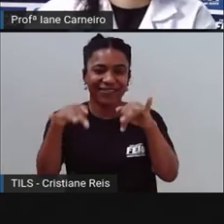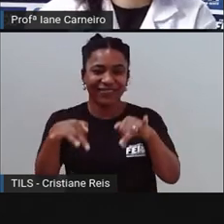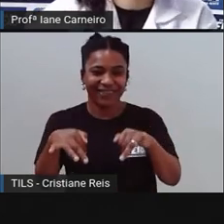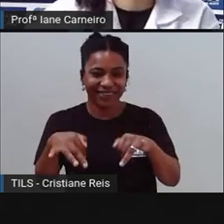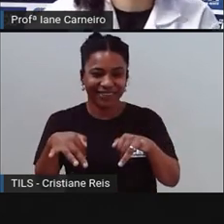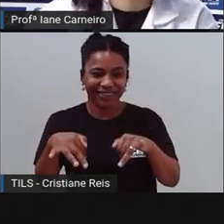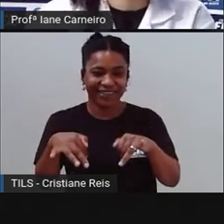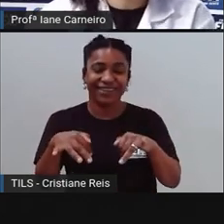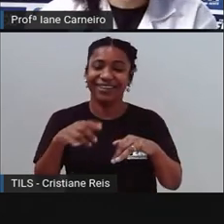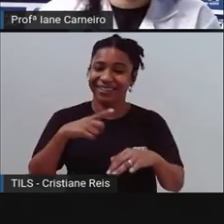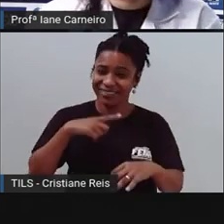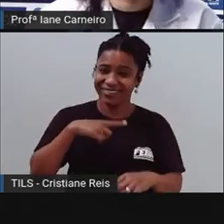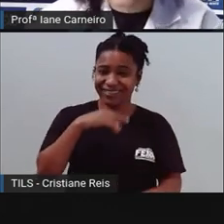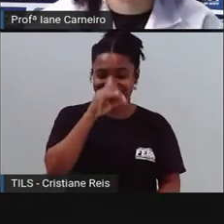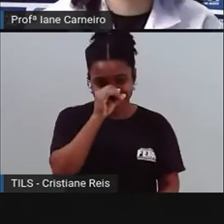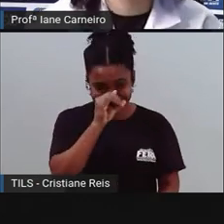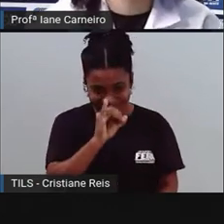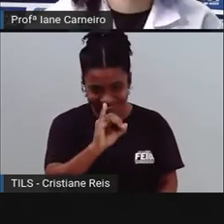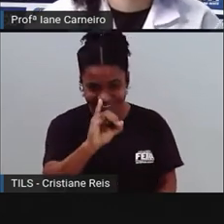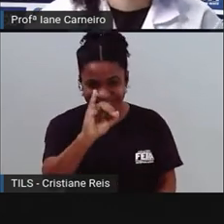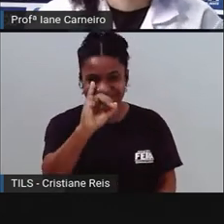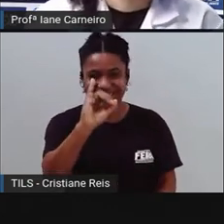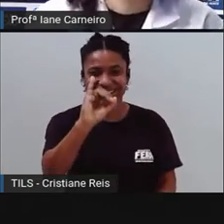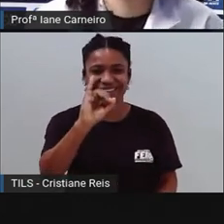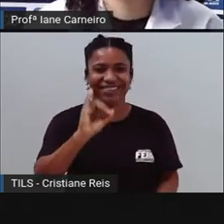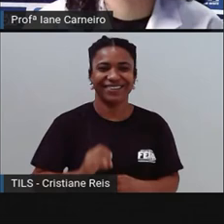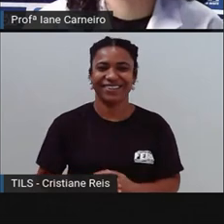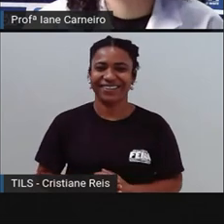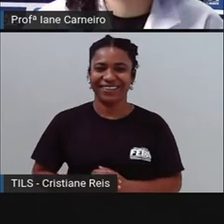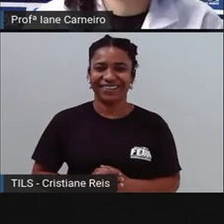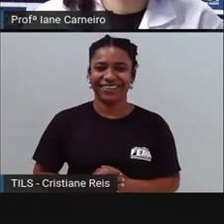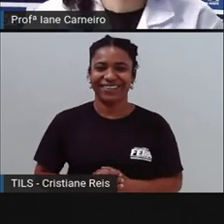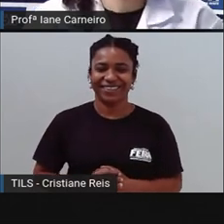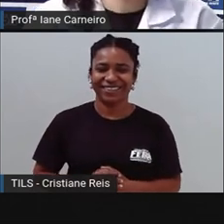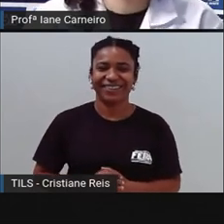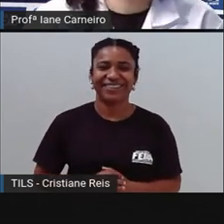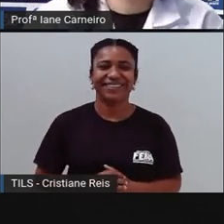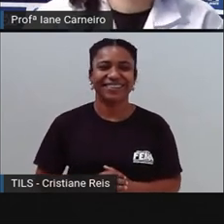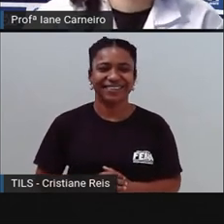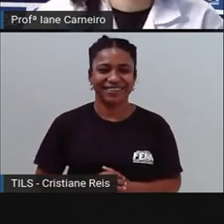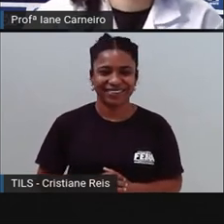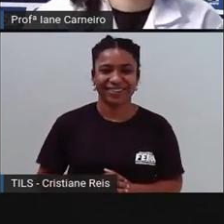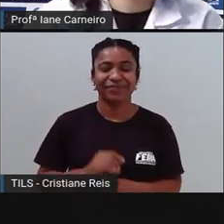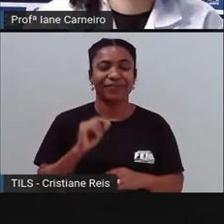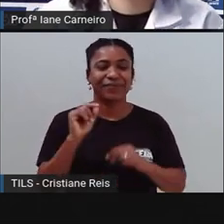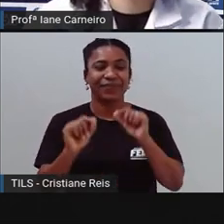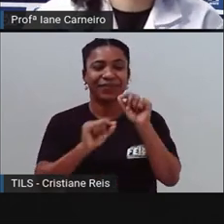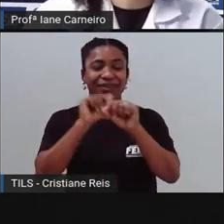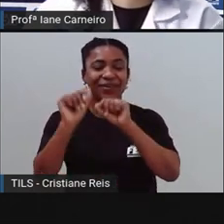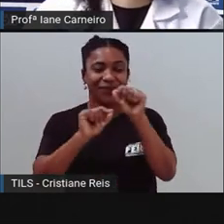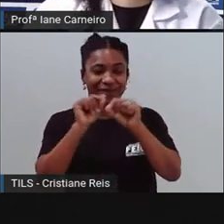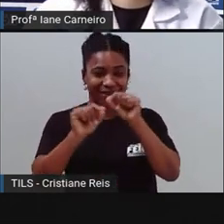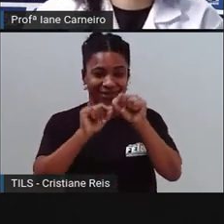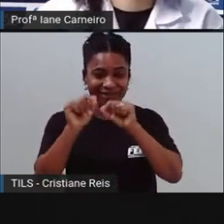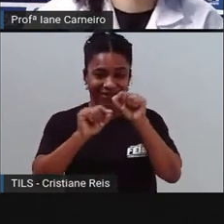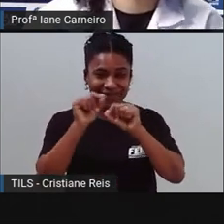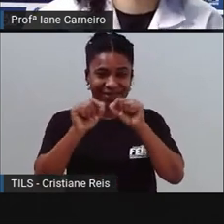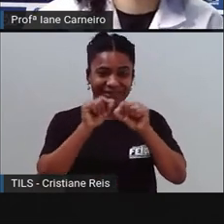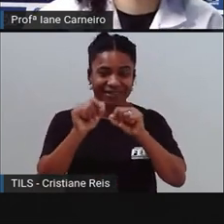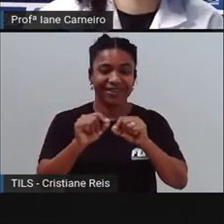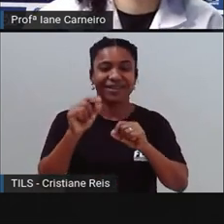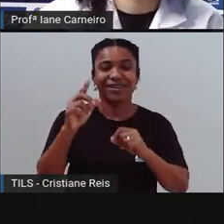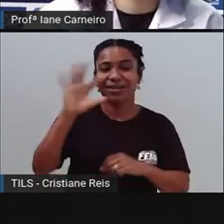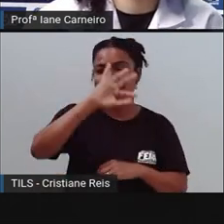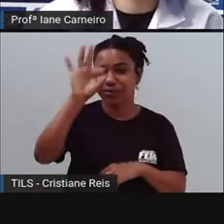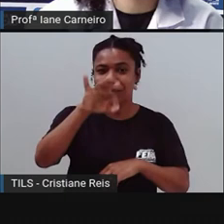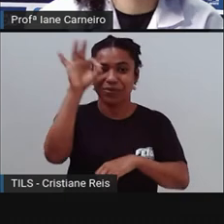Coloque verdade. Legal essa adivinha. Outra. O que é, o que é? Que o pernilongo tem maior que o elefante?